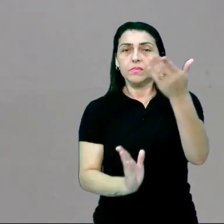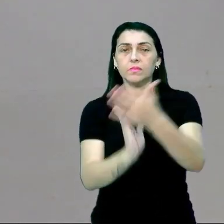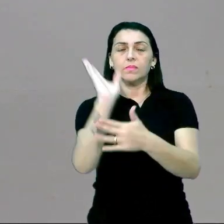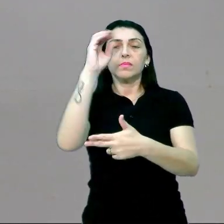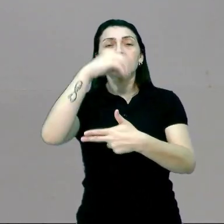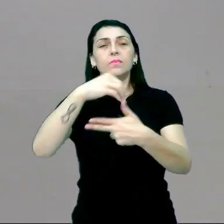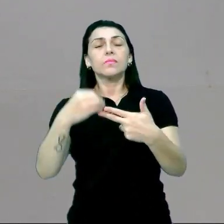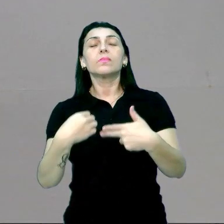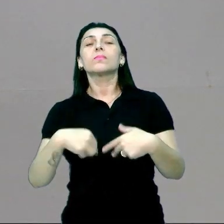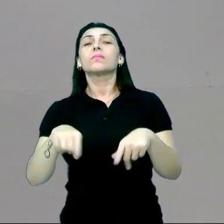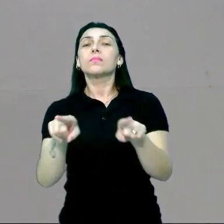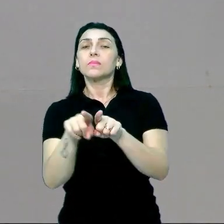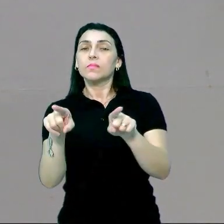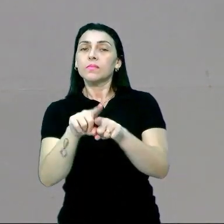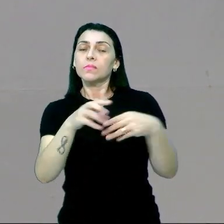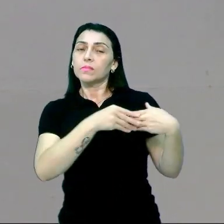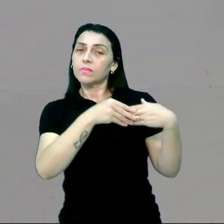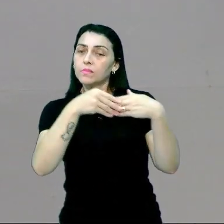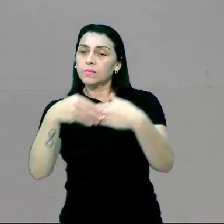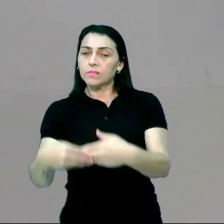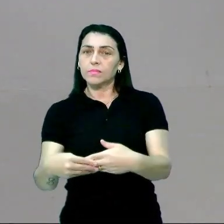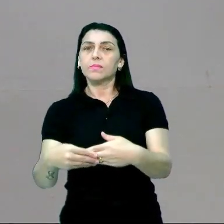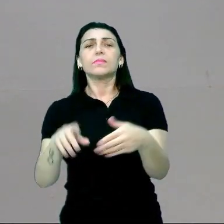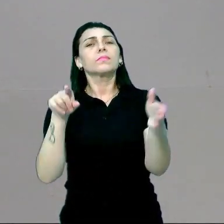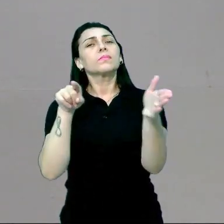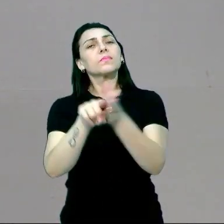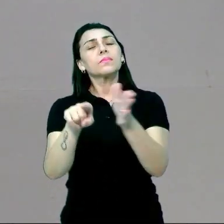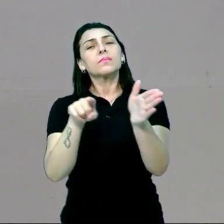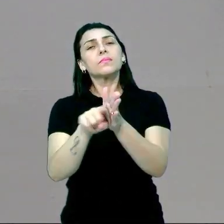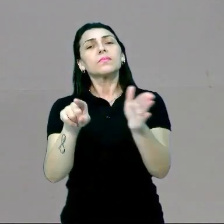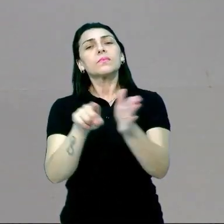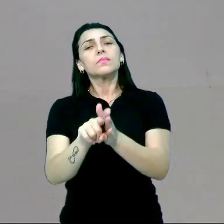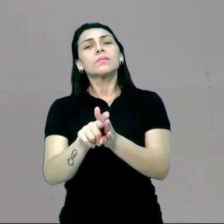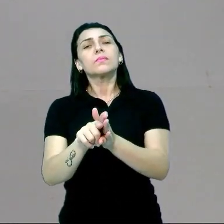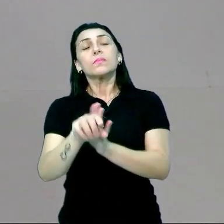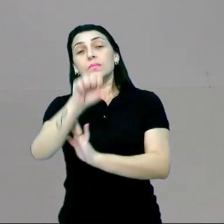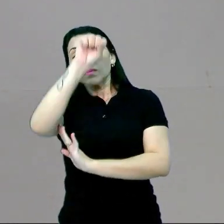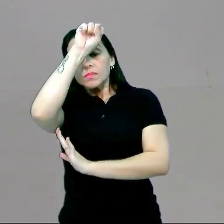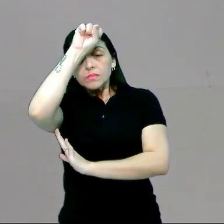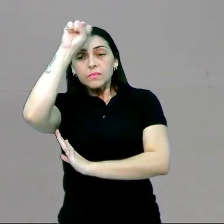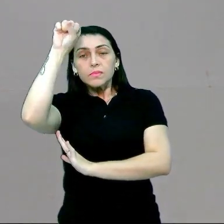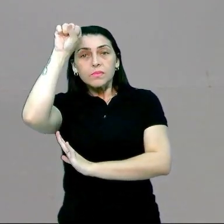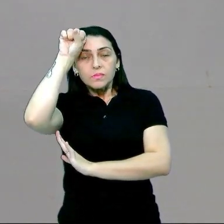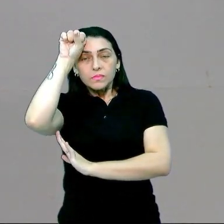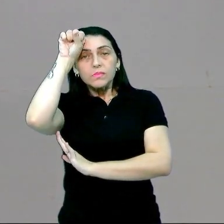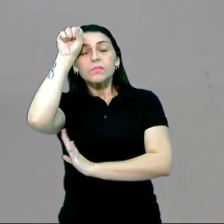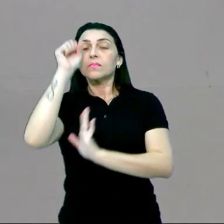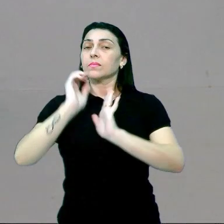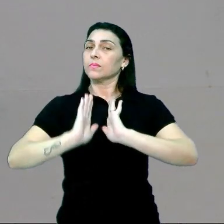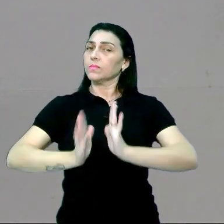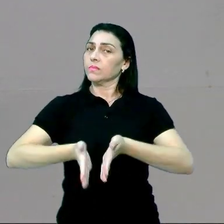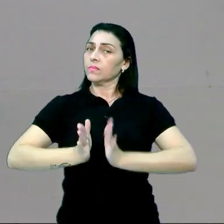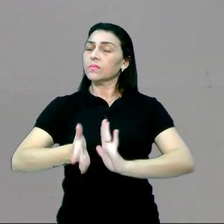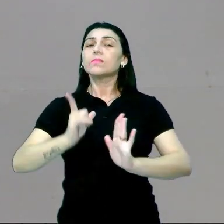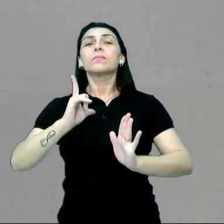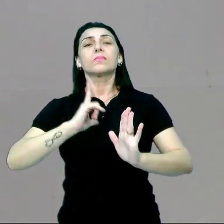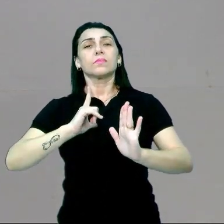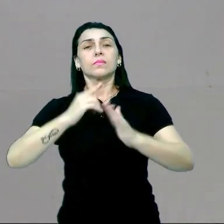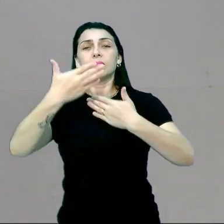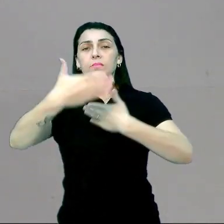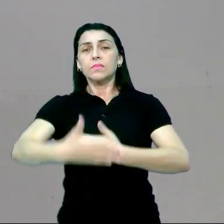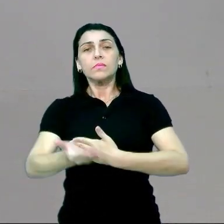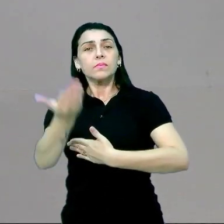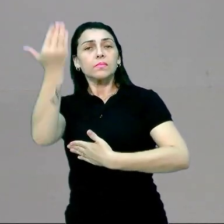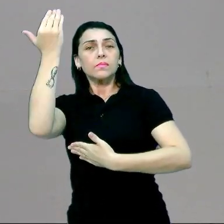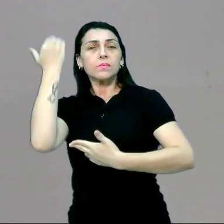Enem, eu também estou trazendo questões da área de sociologia, que já caíram, como